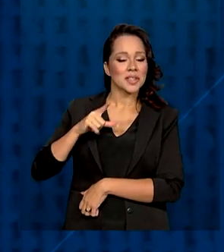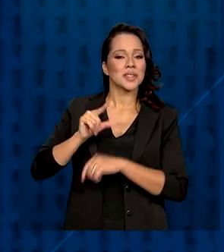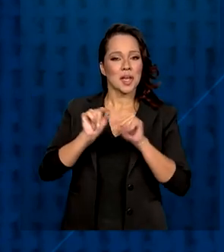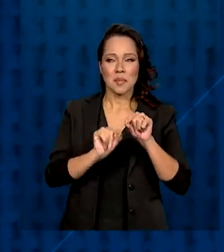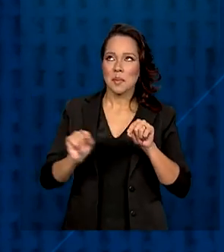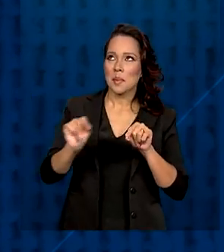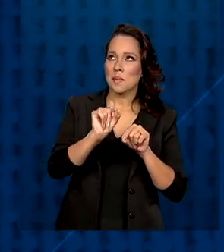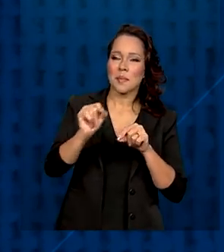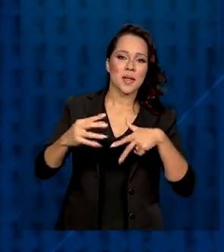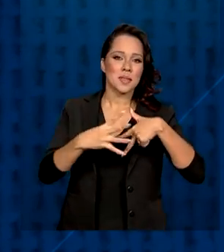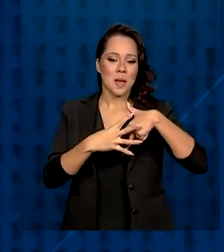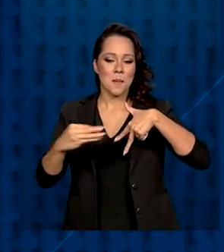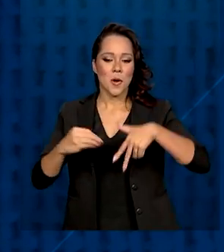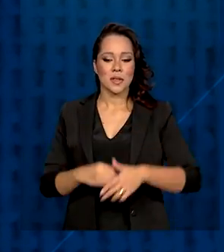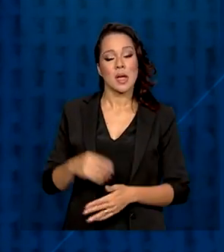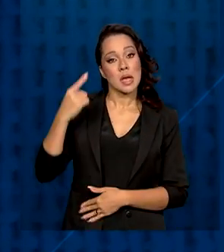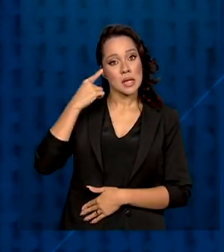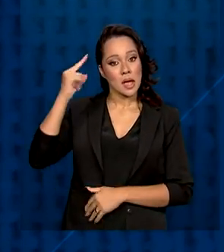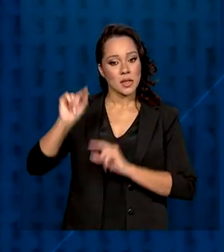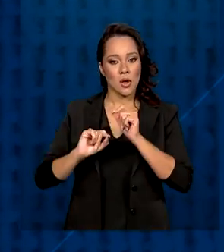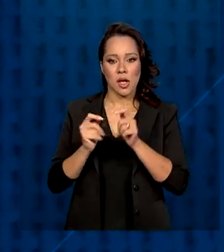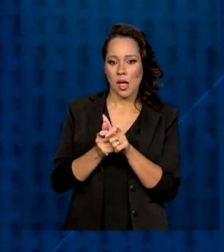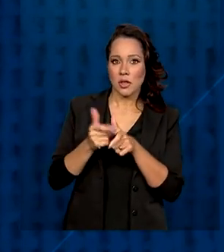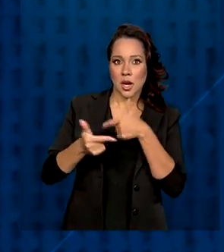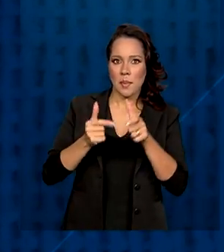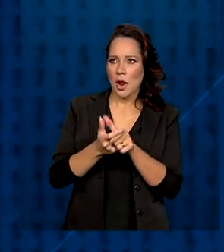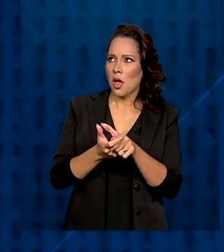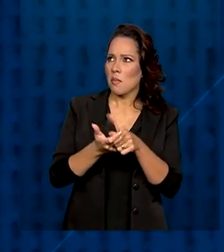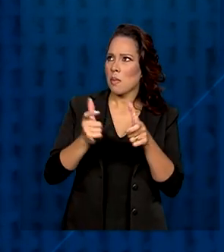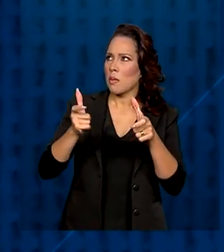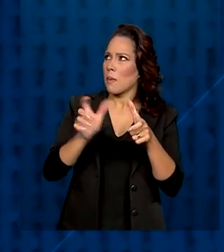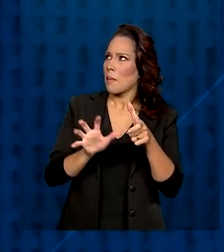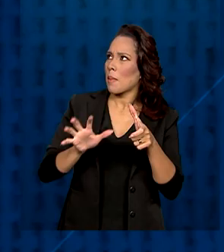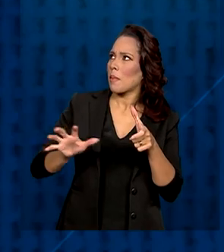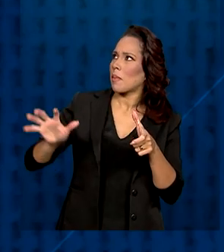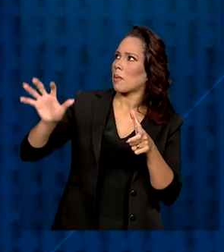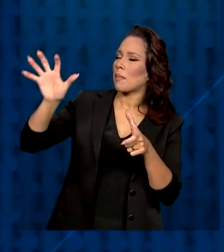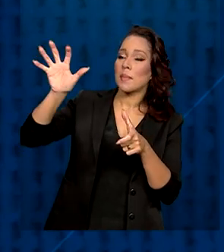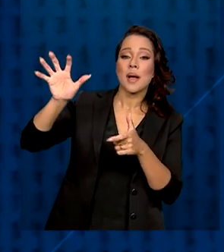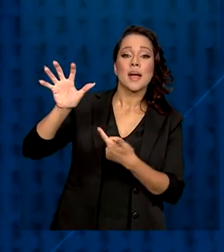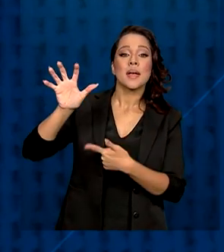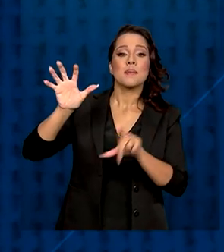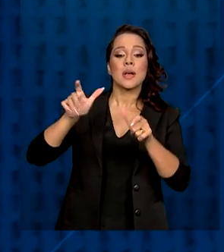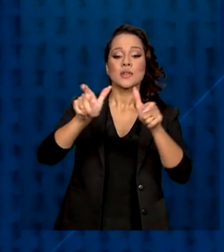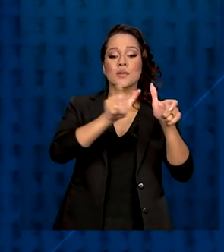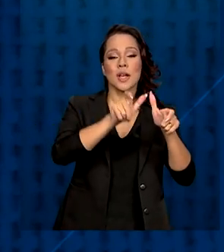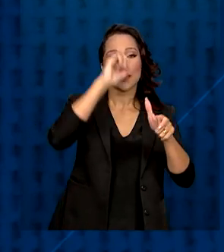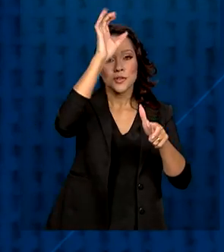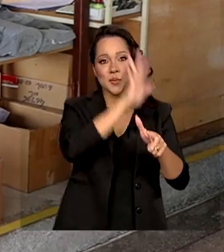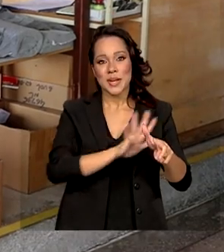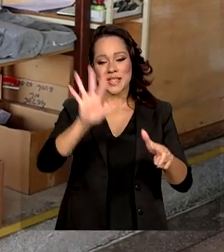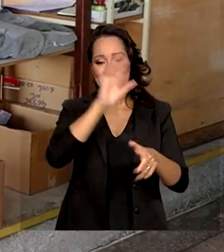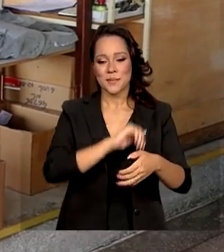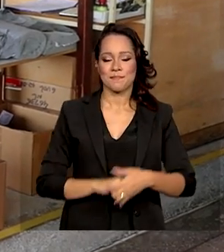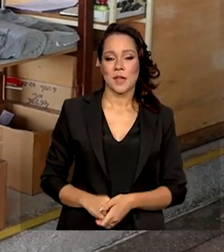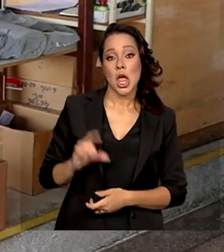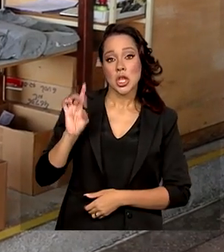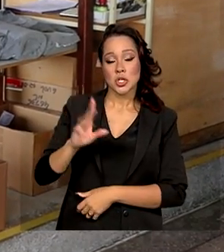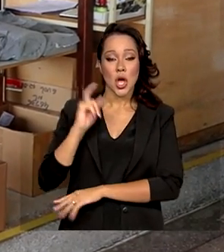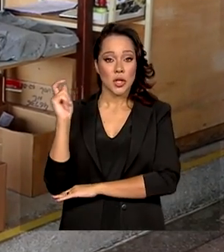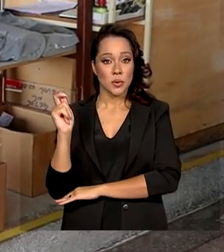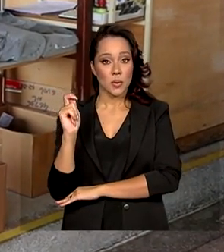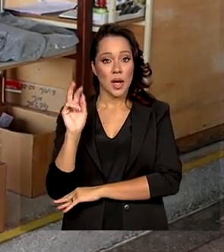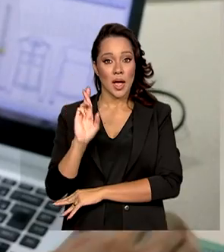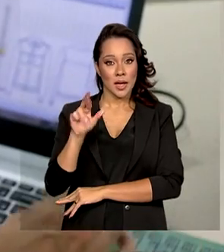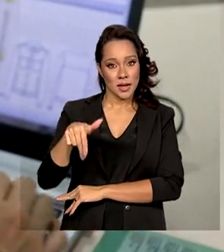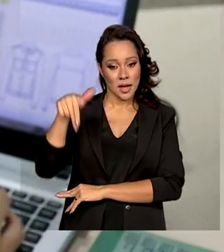na rota da moda e a ideia é expandir o trabalho para toda a região e outros pontos do país. Só no Rio Grande